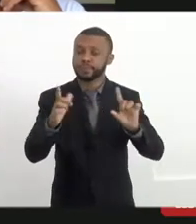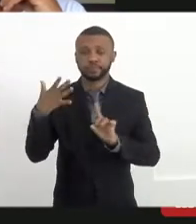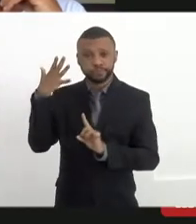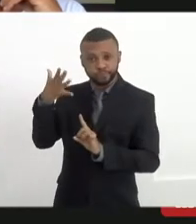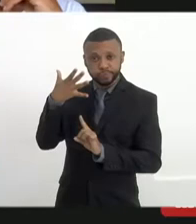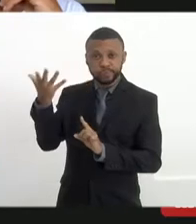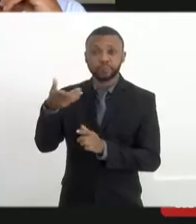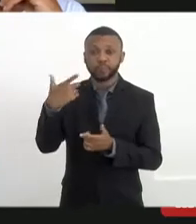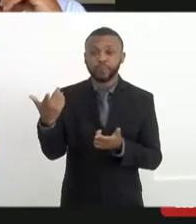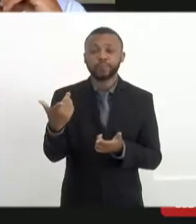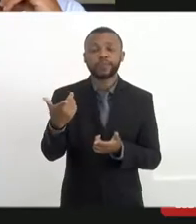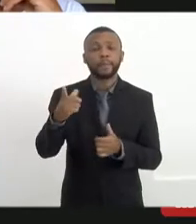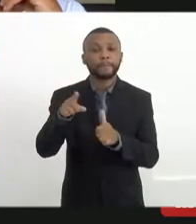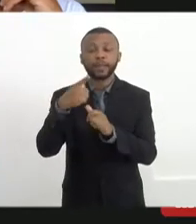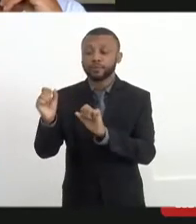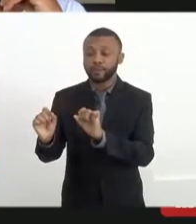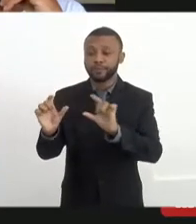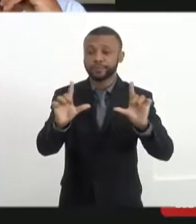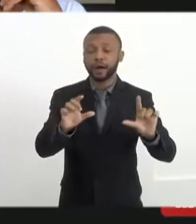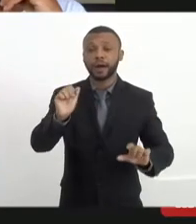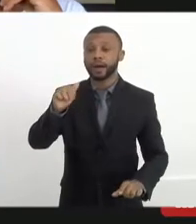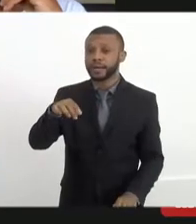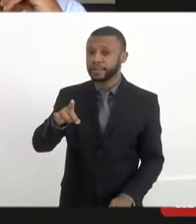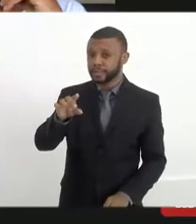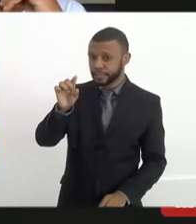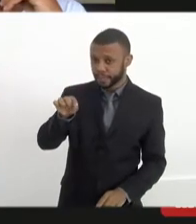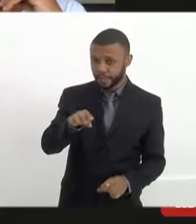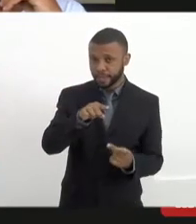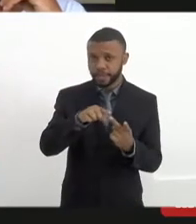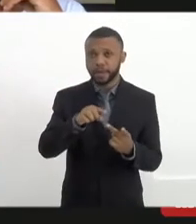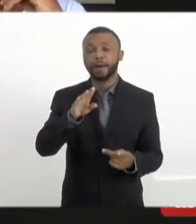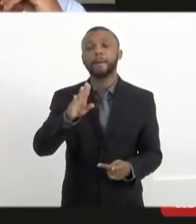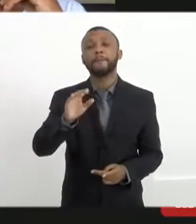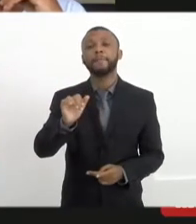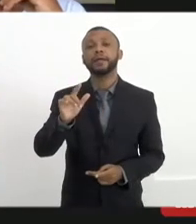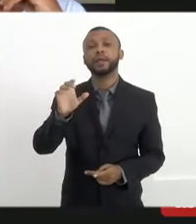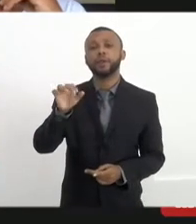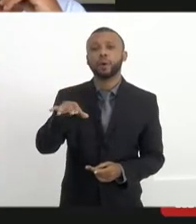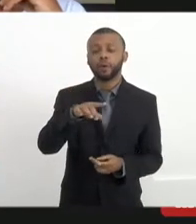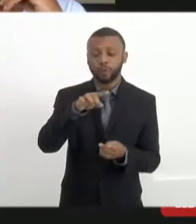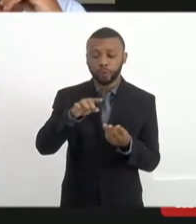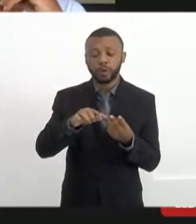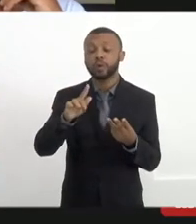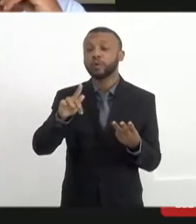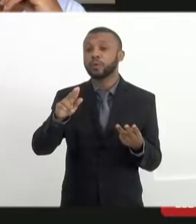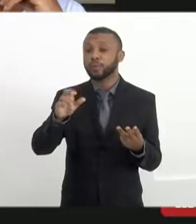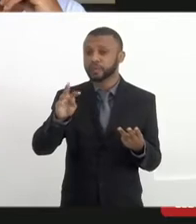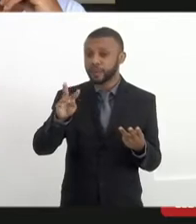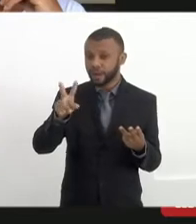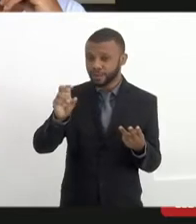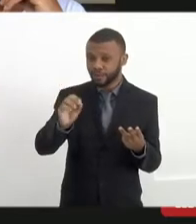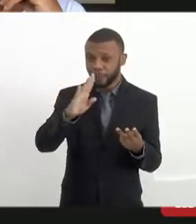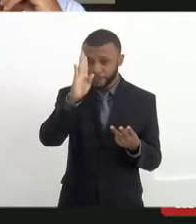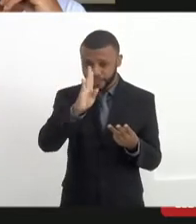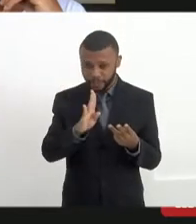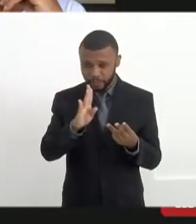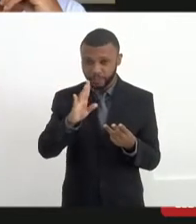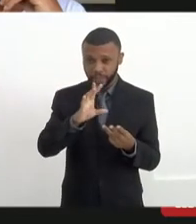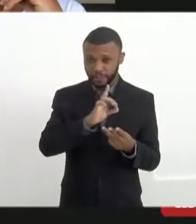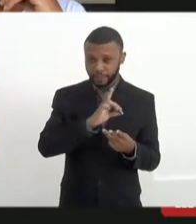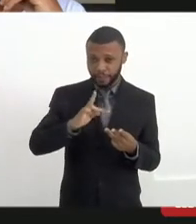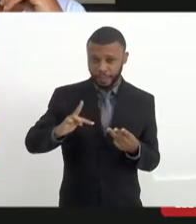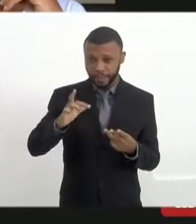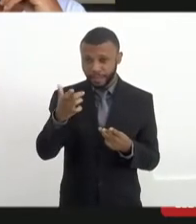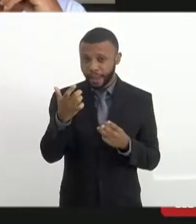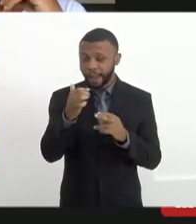com a agenda apertada, e vou ouvir o Guilhom e vou perguntar também se o Gustavo Brasil da Defensoria já quer fazer uma manifestação. Está bem,